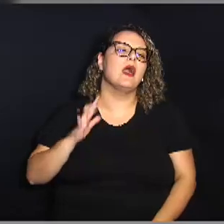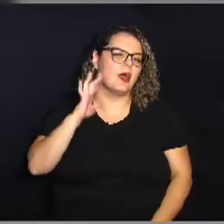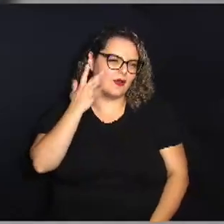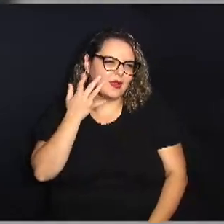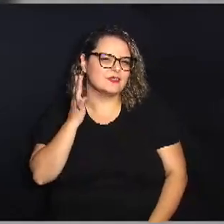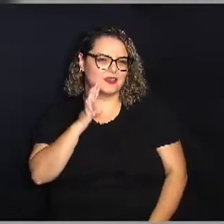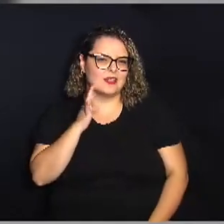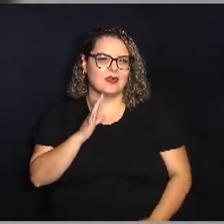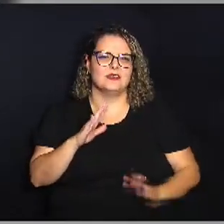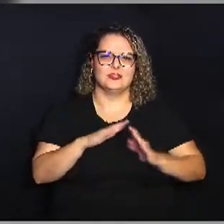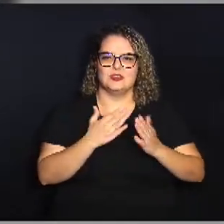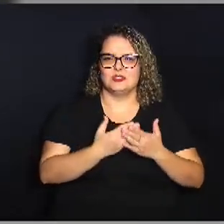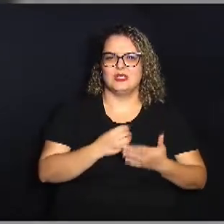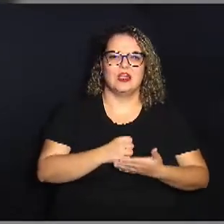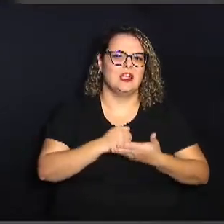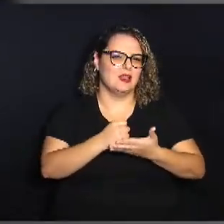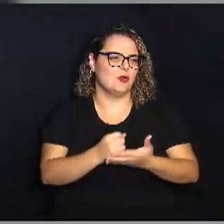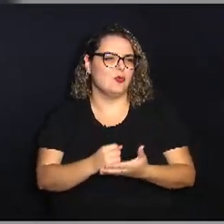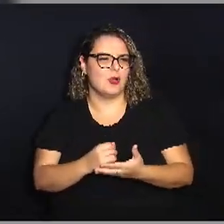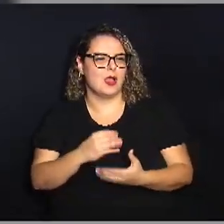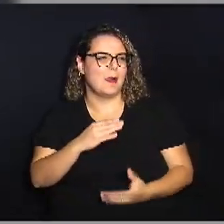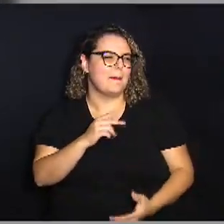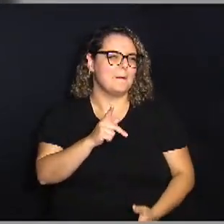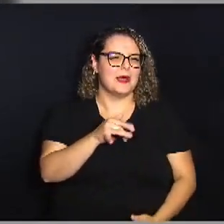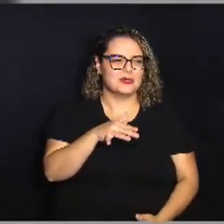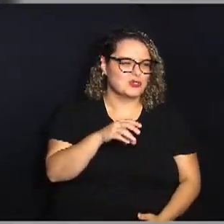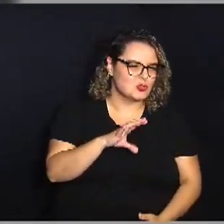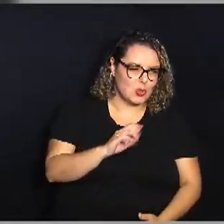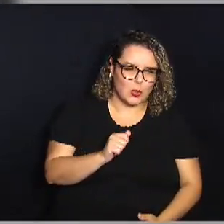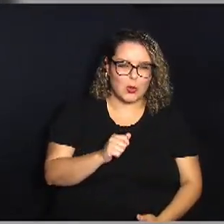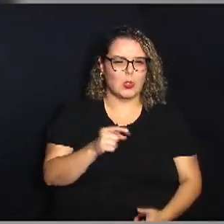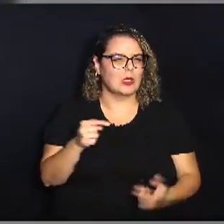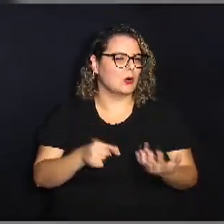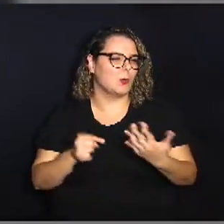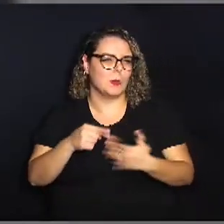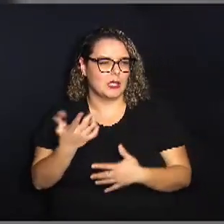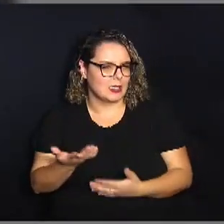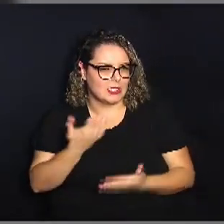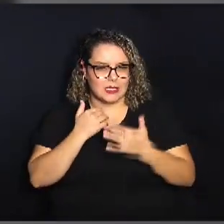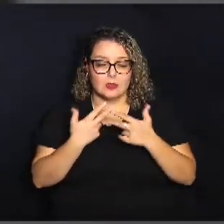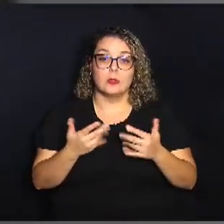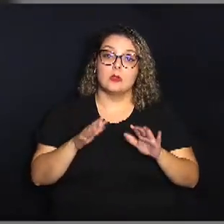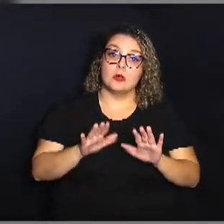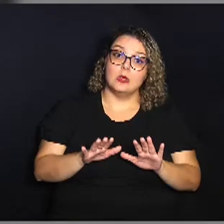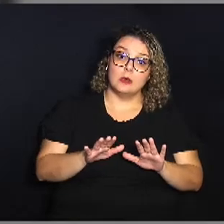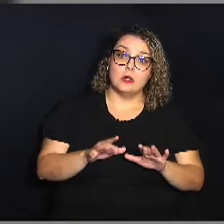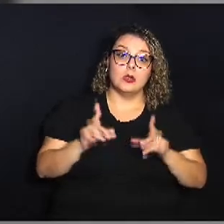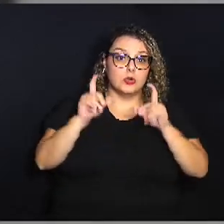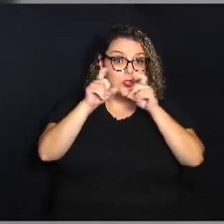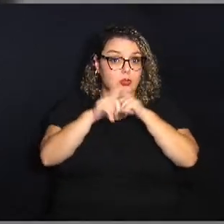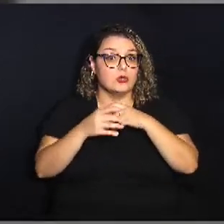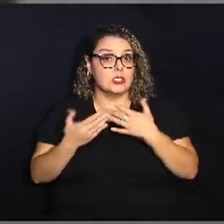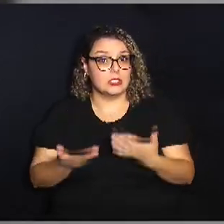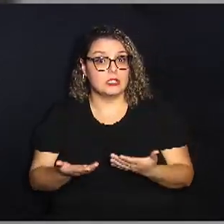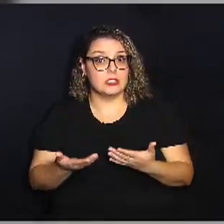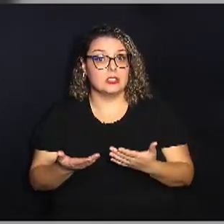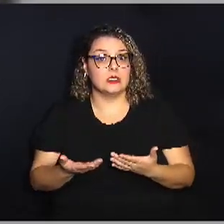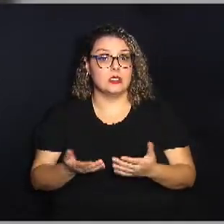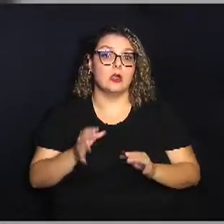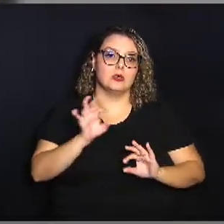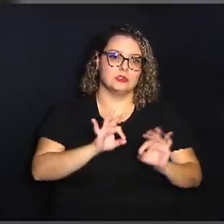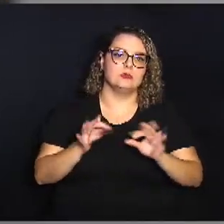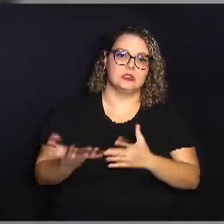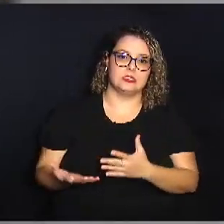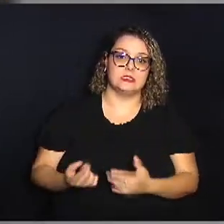cada um leva lá sua paçoca leva lá seu item né mas o difícil aqui é esse planejamento